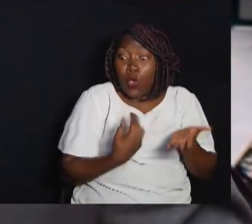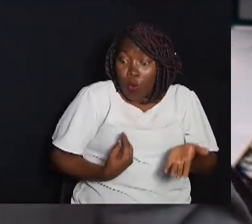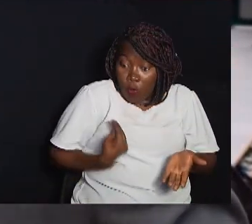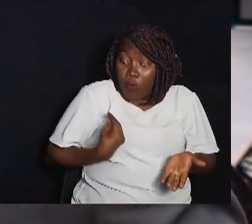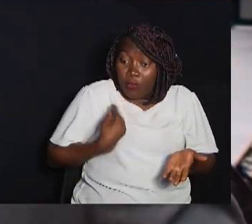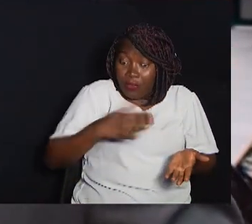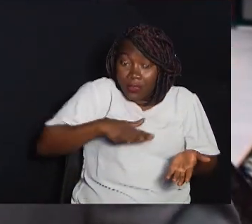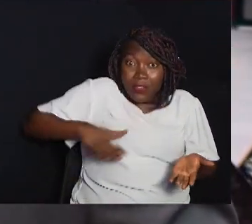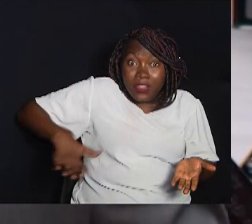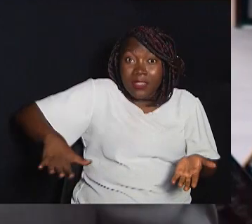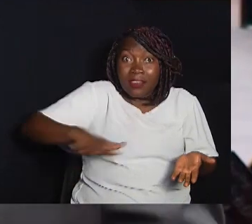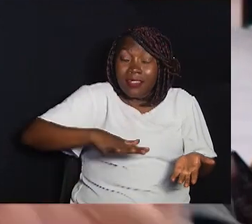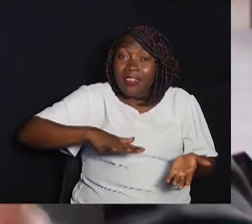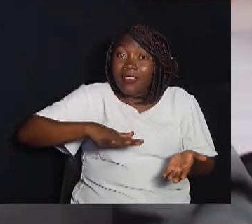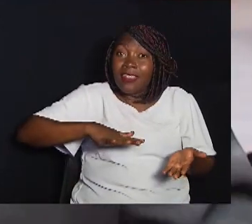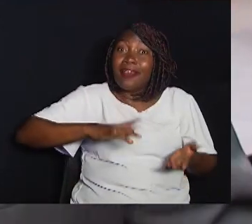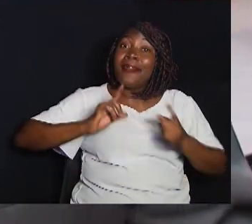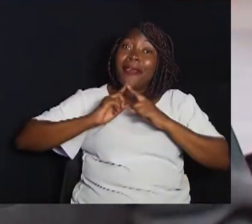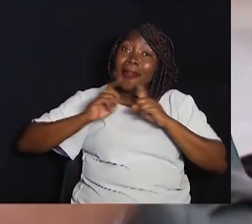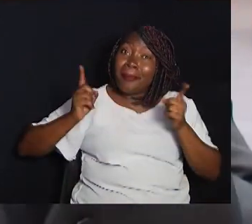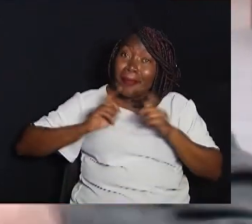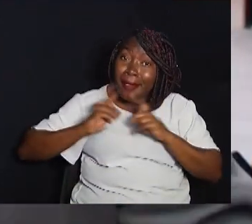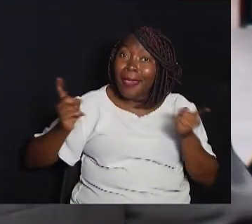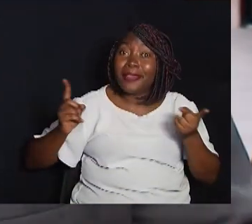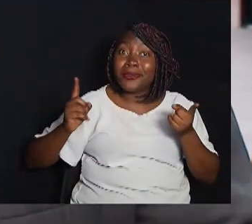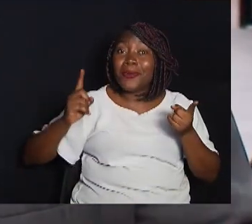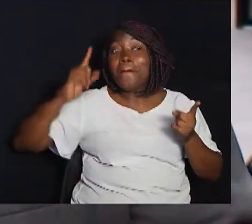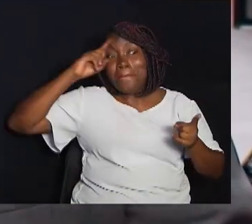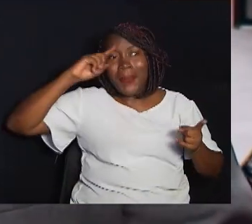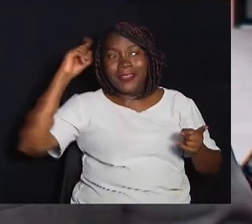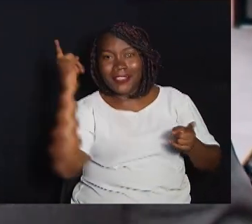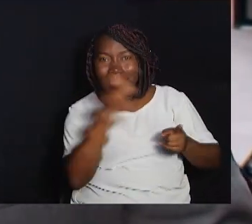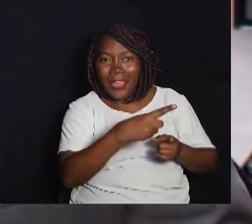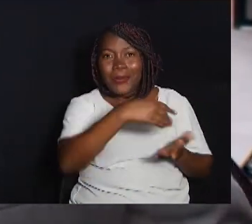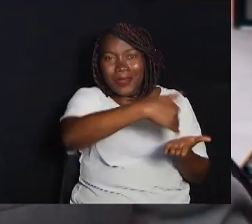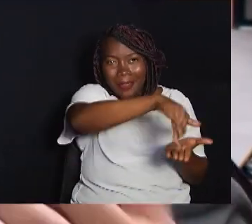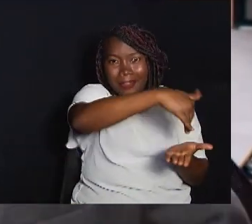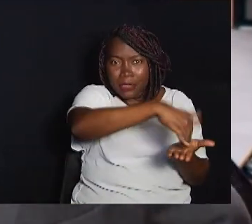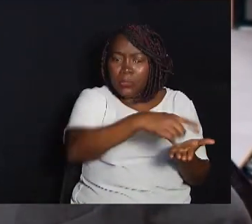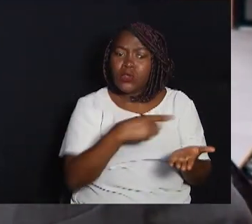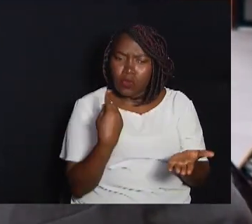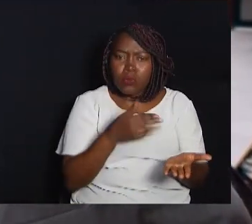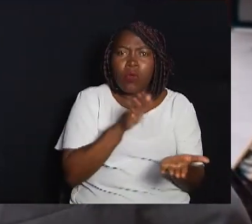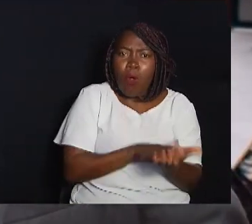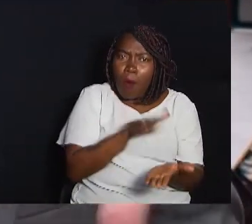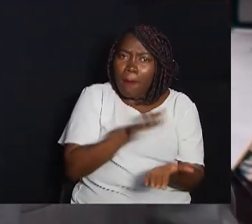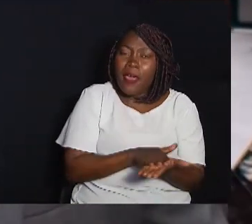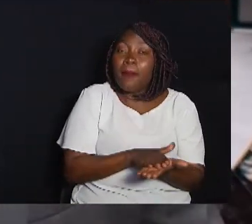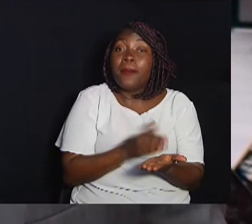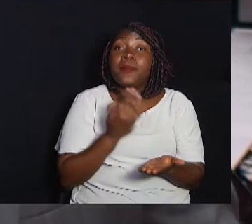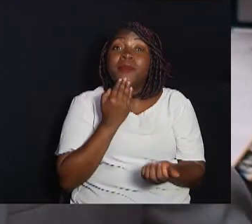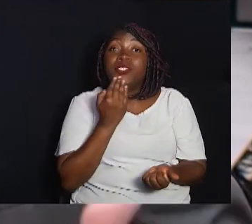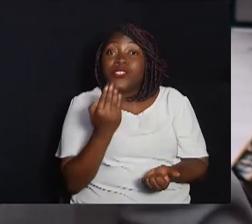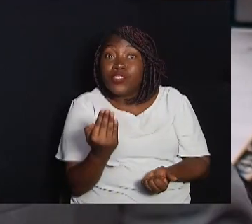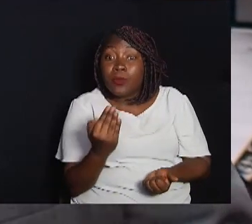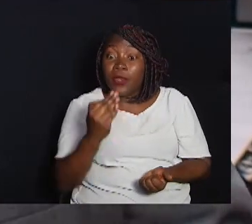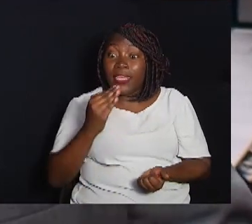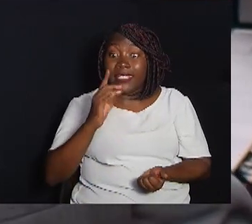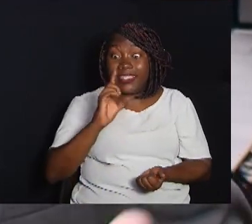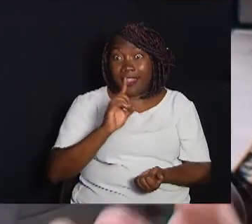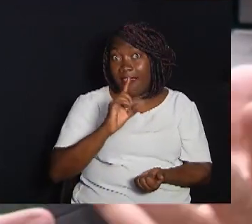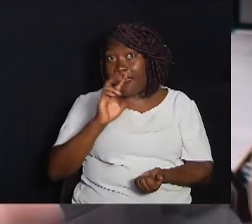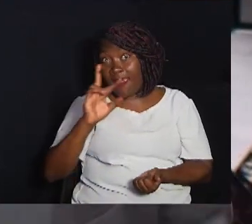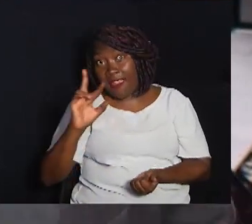Tem reclamado, mandaram para o gabinete Nós cobramos e pedimos para que o DR, a